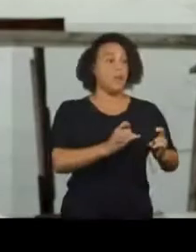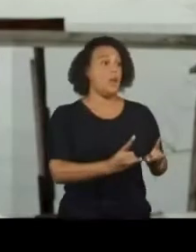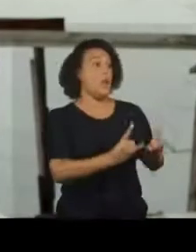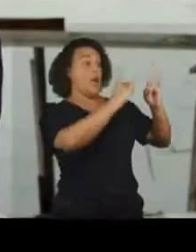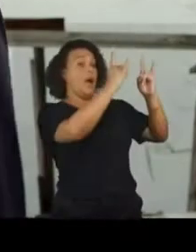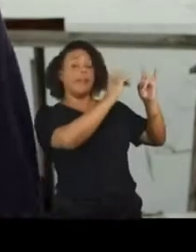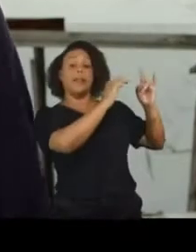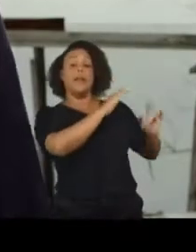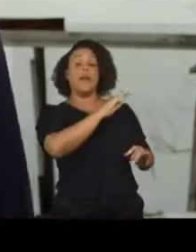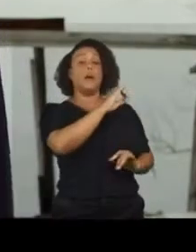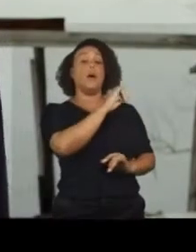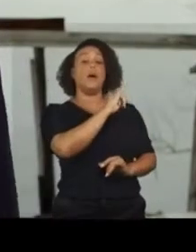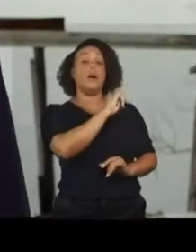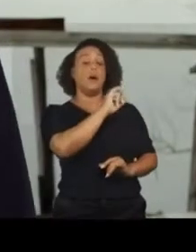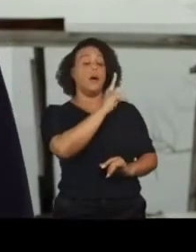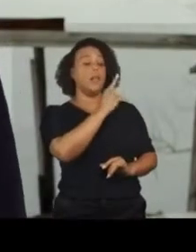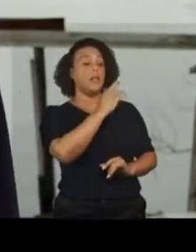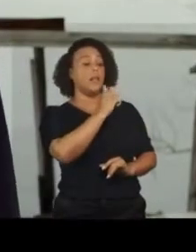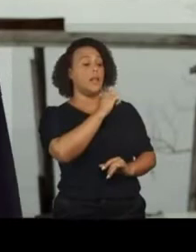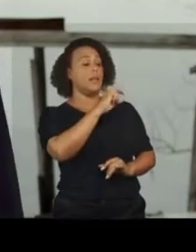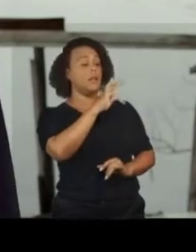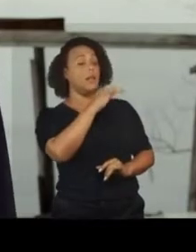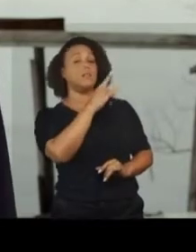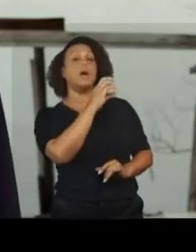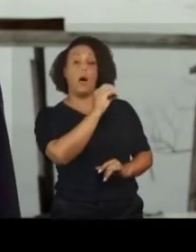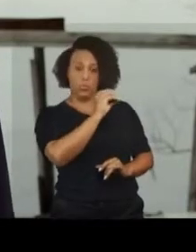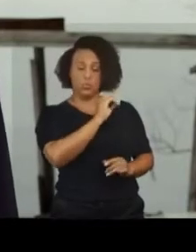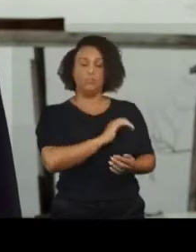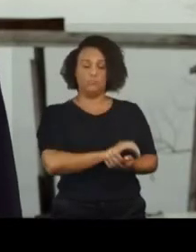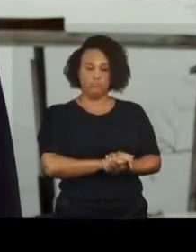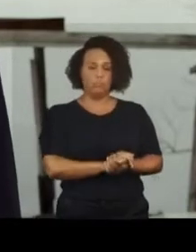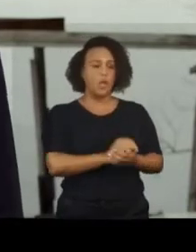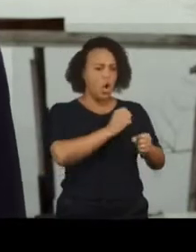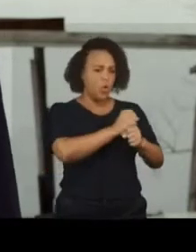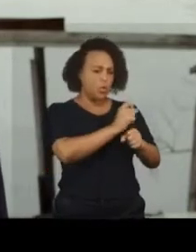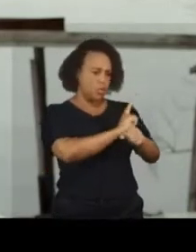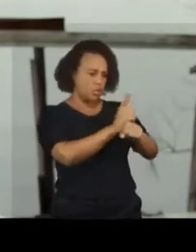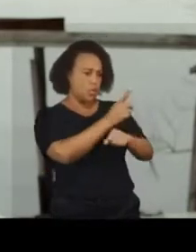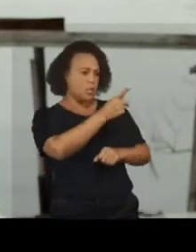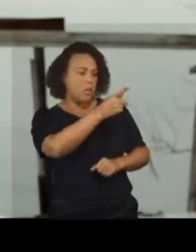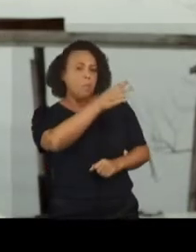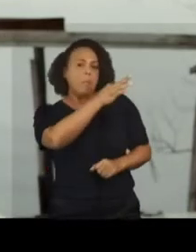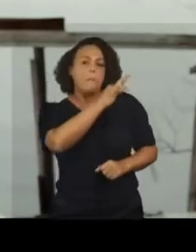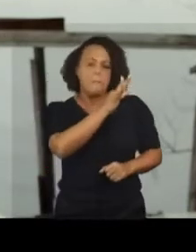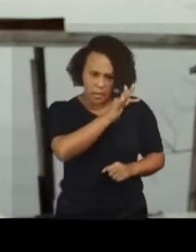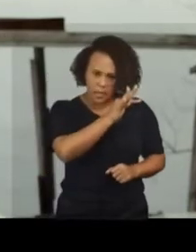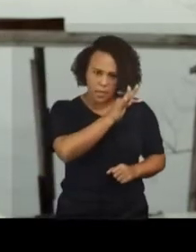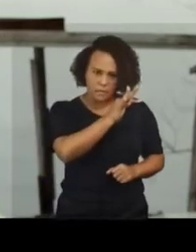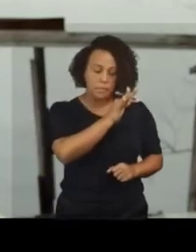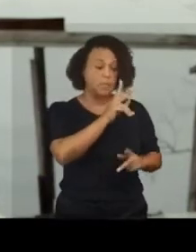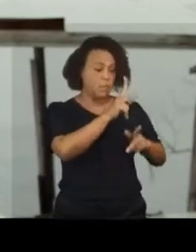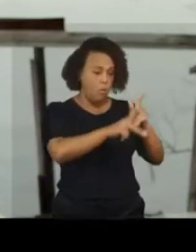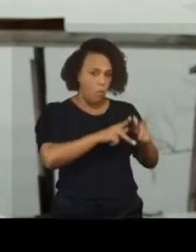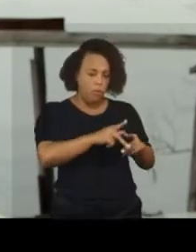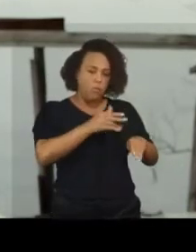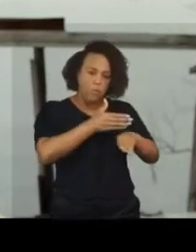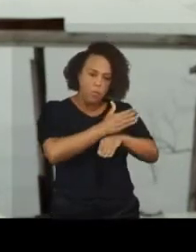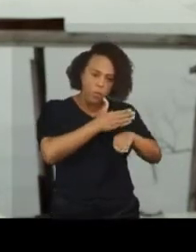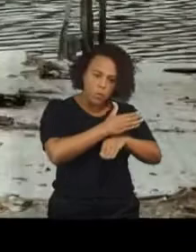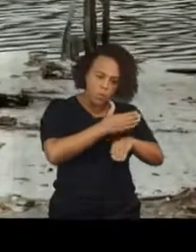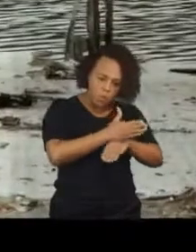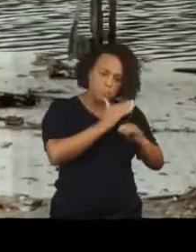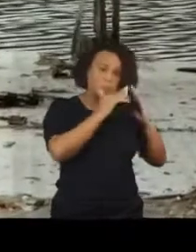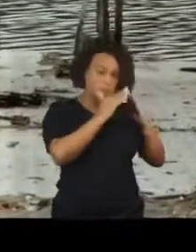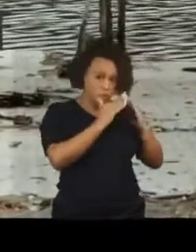Ali é o conjunto habitacional Ilhéu Alto, construído durante a gestão petista com a participação do